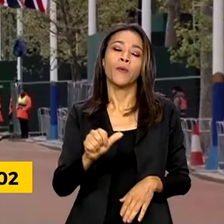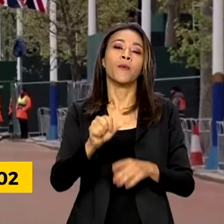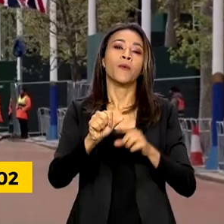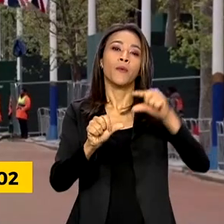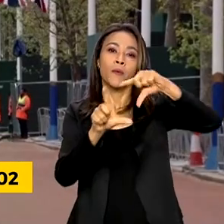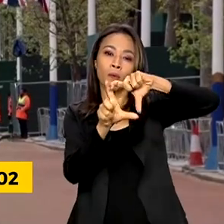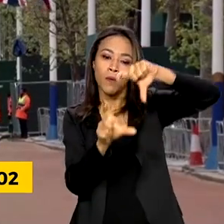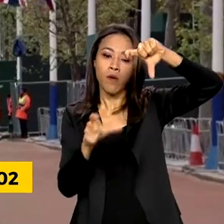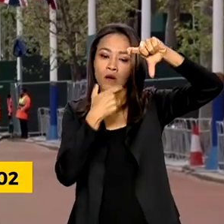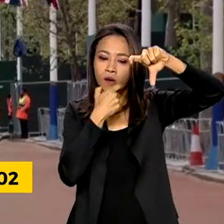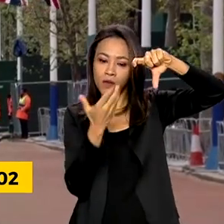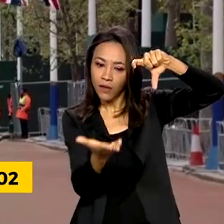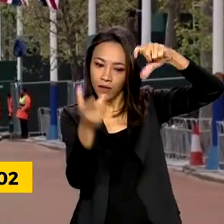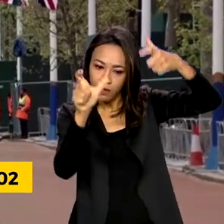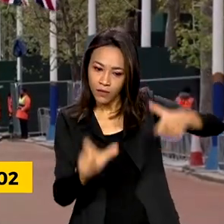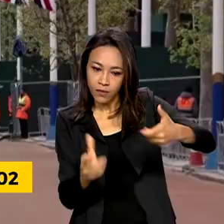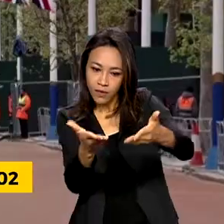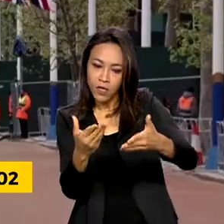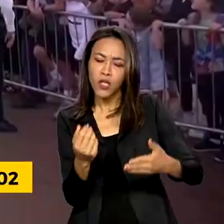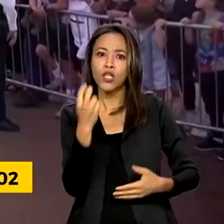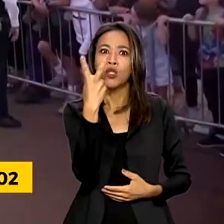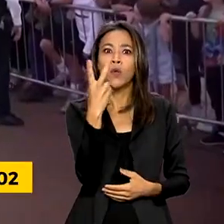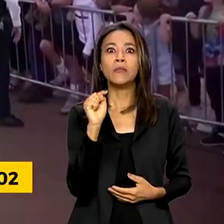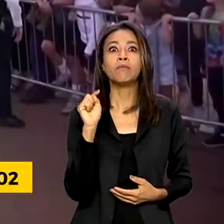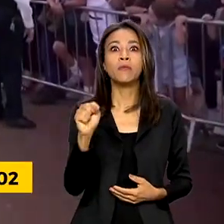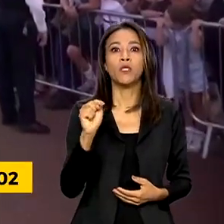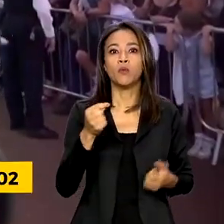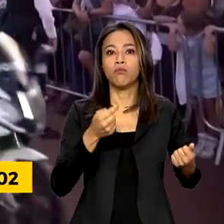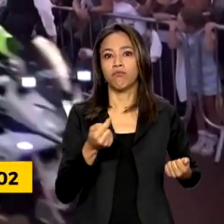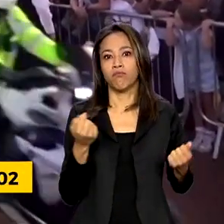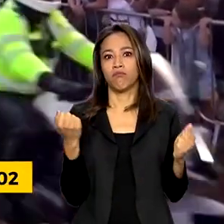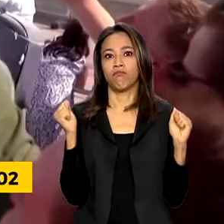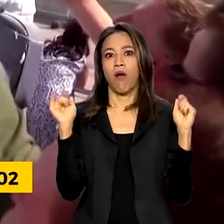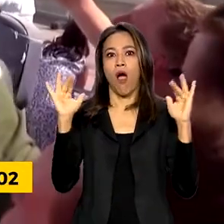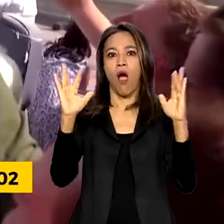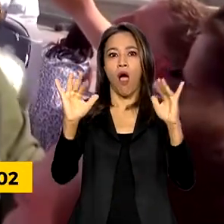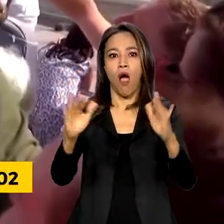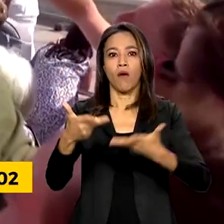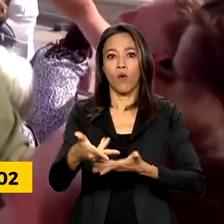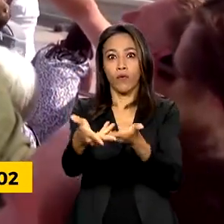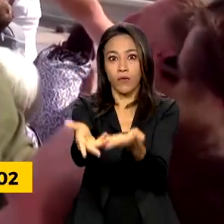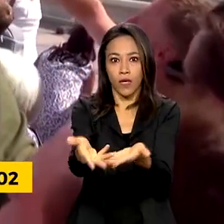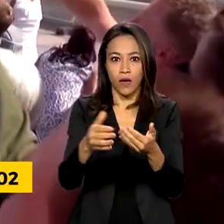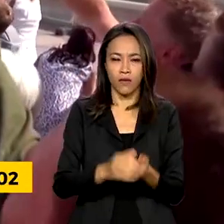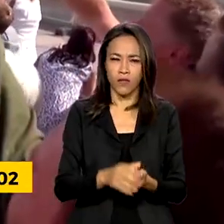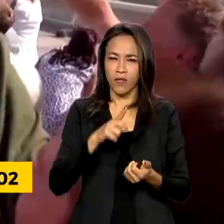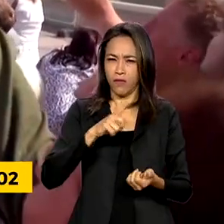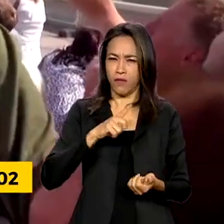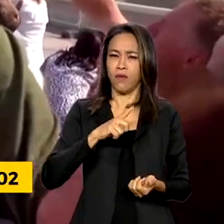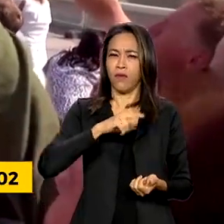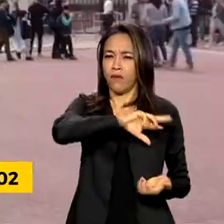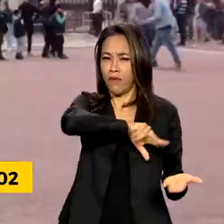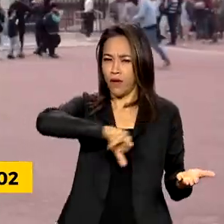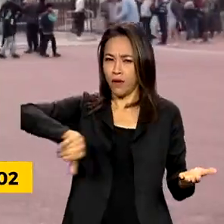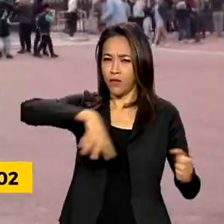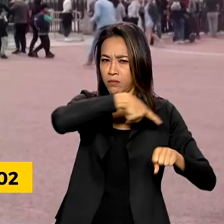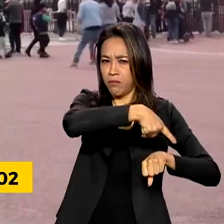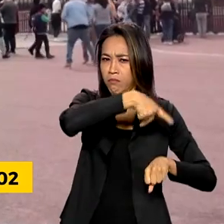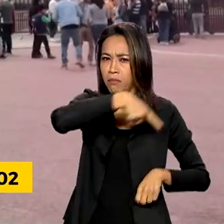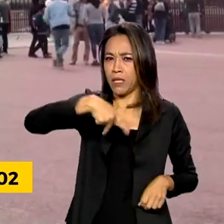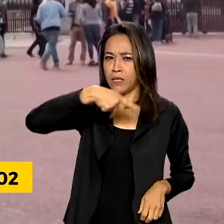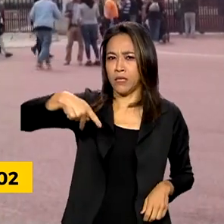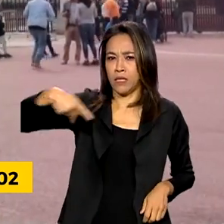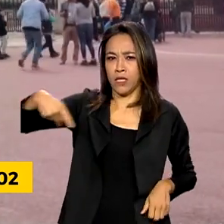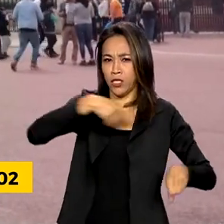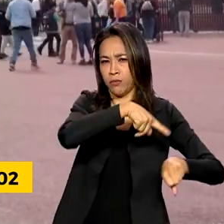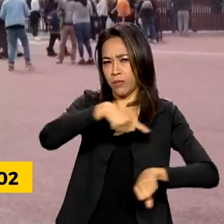São esperados mais de 2 mil convidados, incluindo vários chefes de Estado. Lula será recepcionado no Palácio de